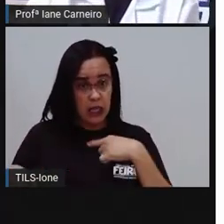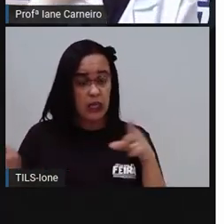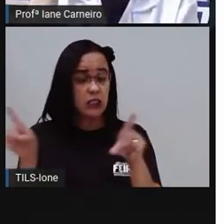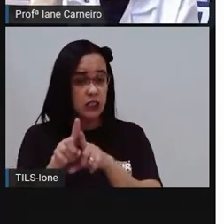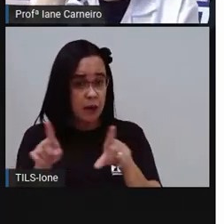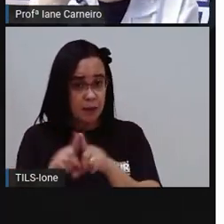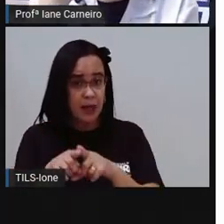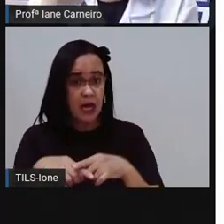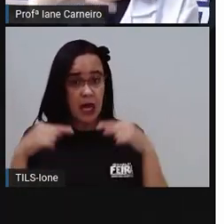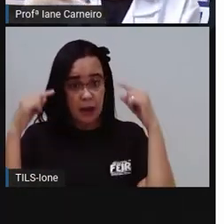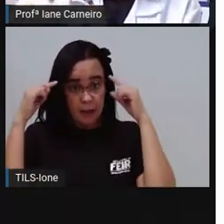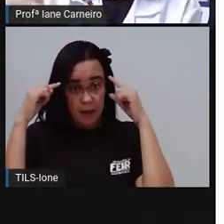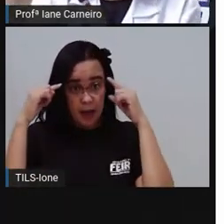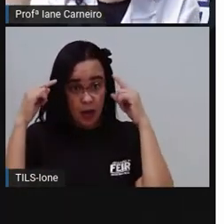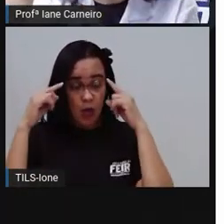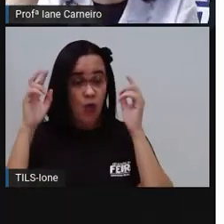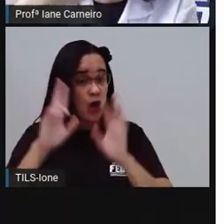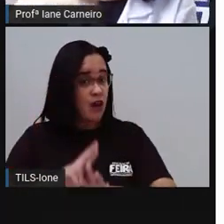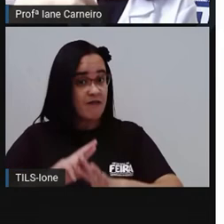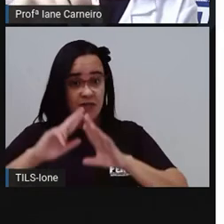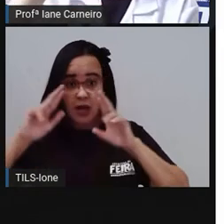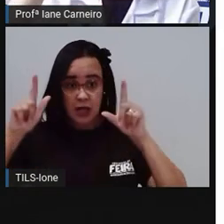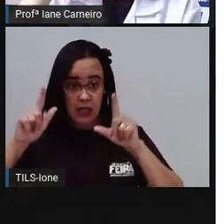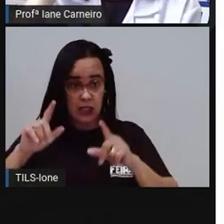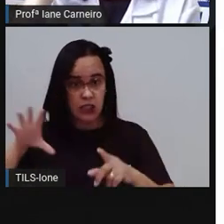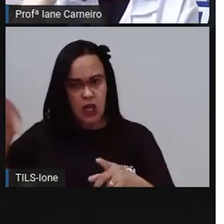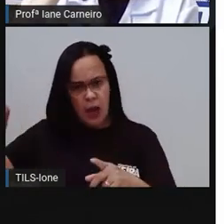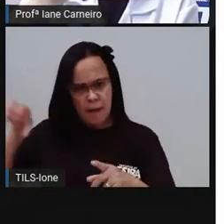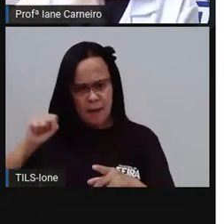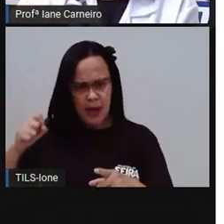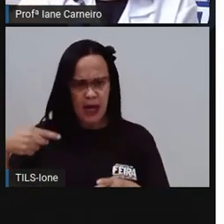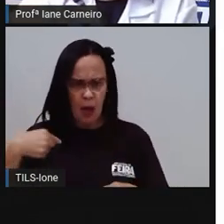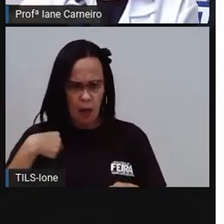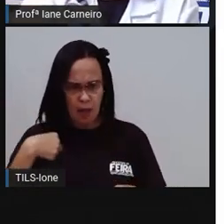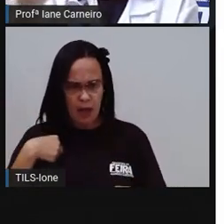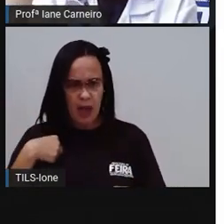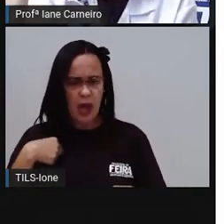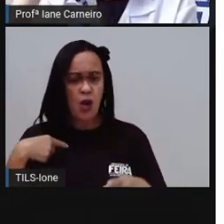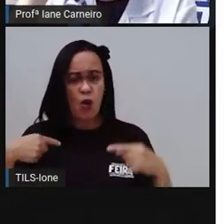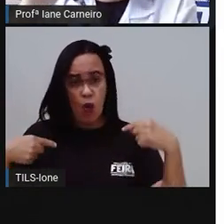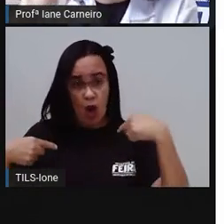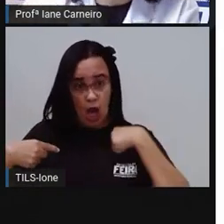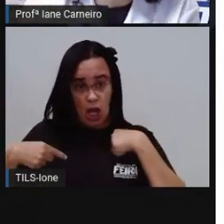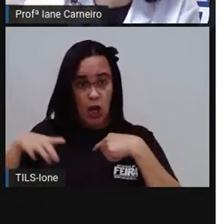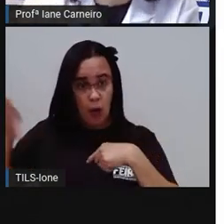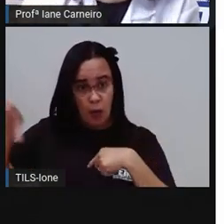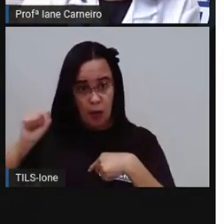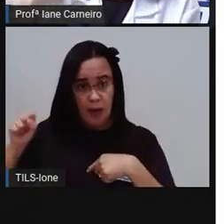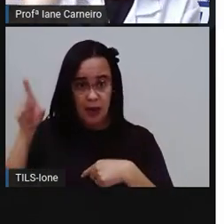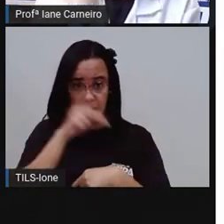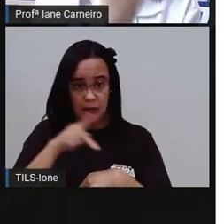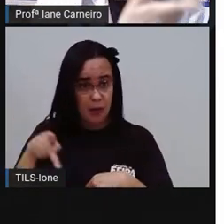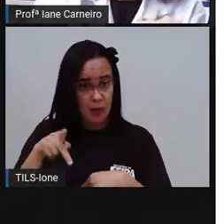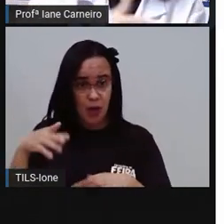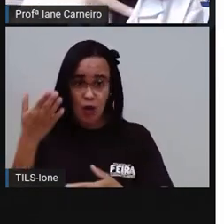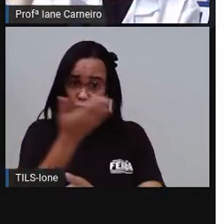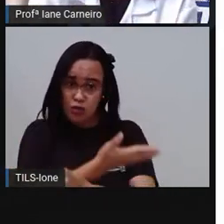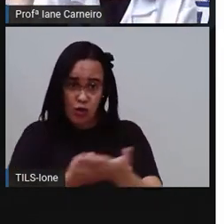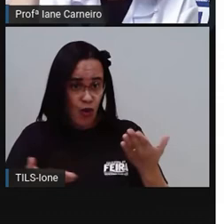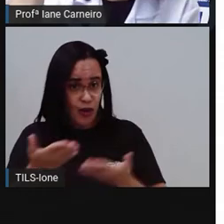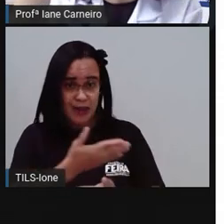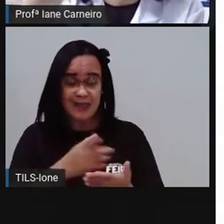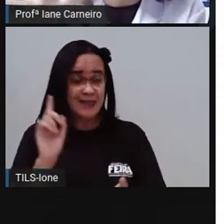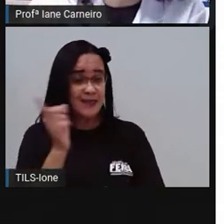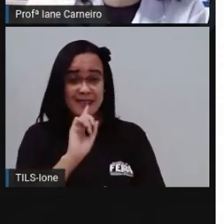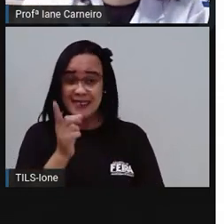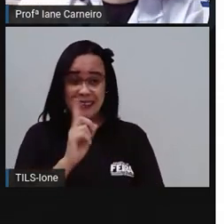porque o meu óculos, ele tem o grau próprio para o meu óculos, o grau que vai me ajudar a enxergar. O de Ione já vai ter